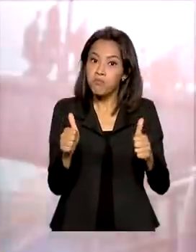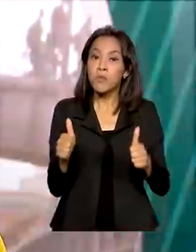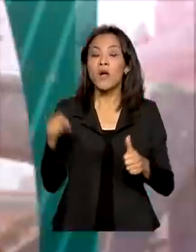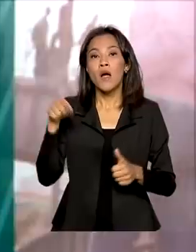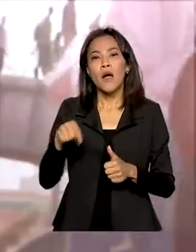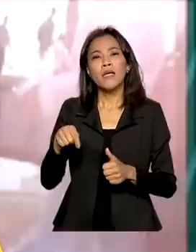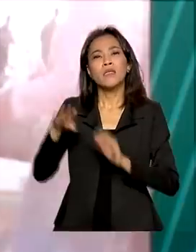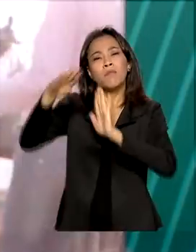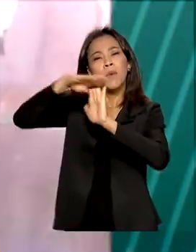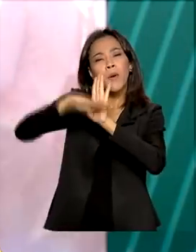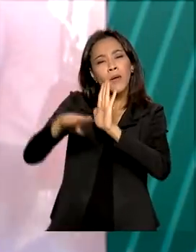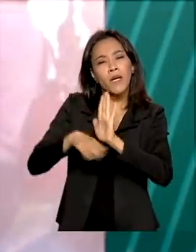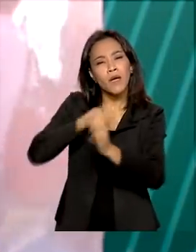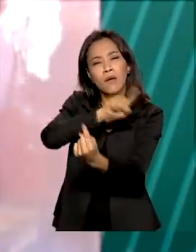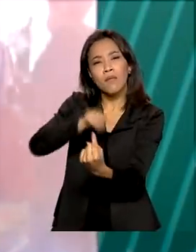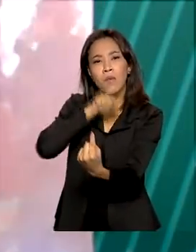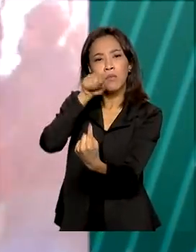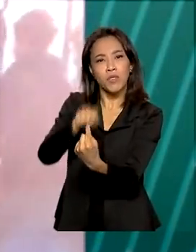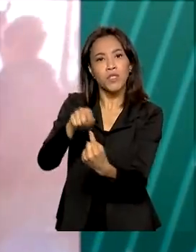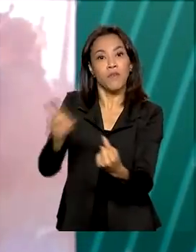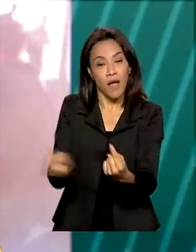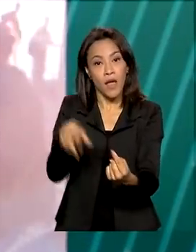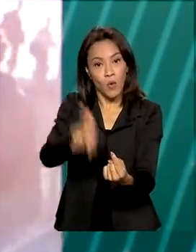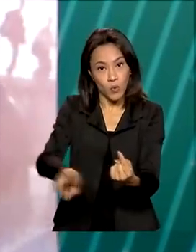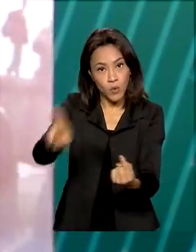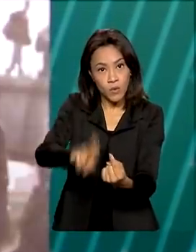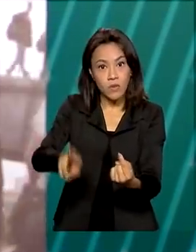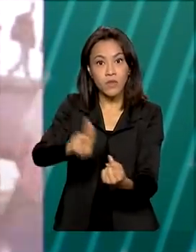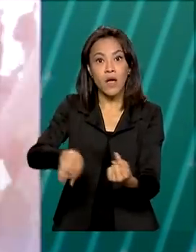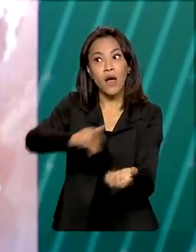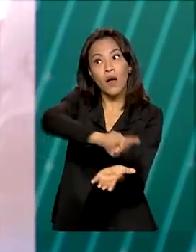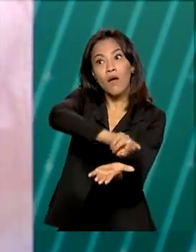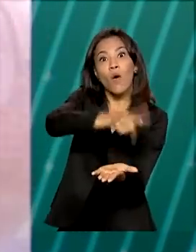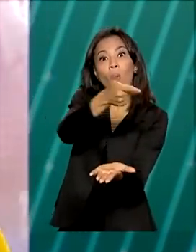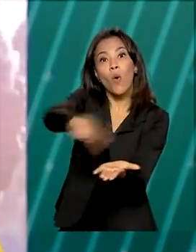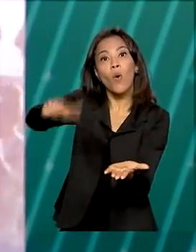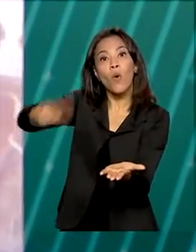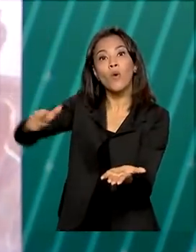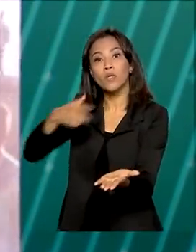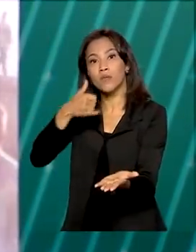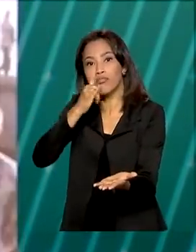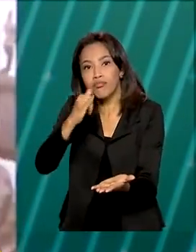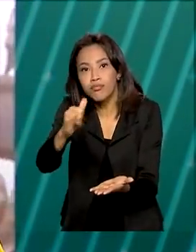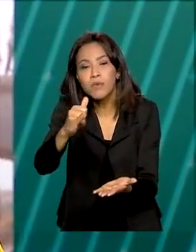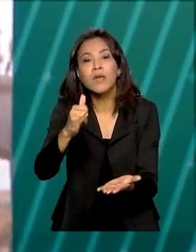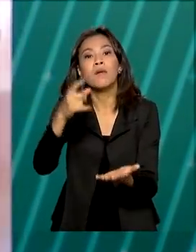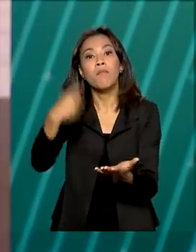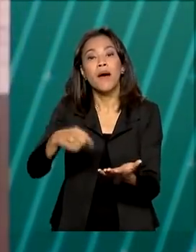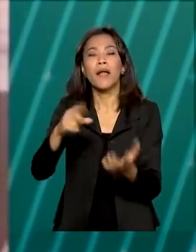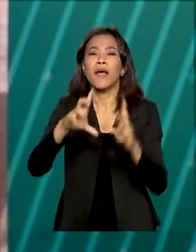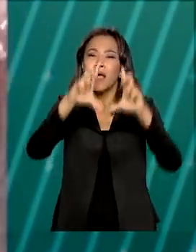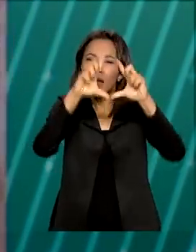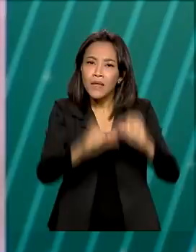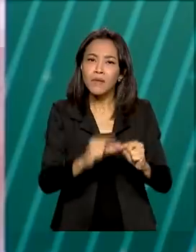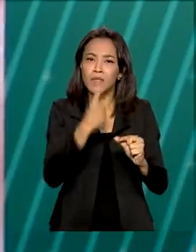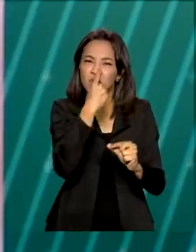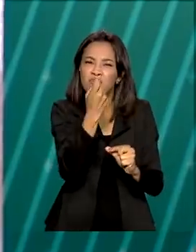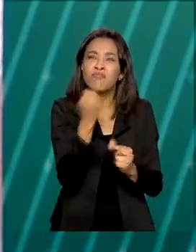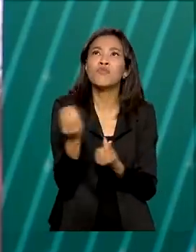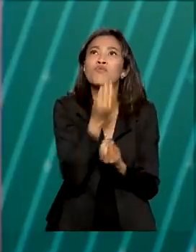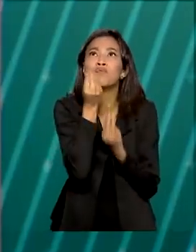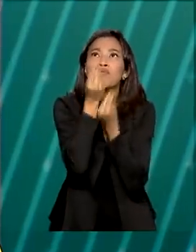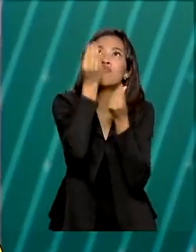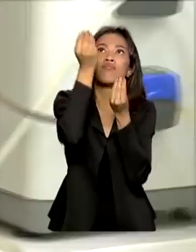Bioquerosene, a ideia é incrementar o uso de fontes energéticas mais limpas, buscando a redução de emissões de gases de efeito